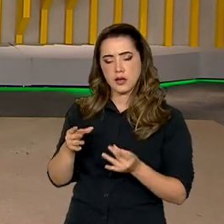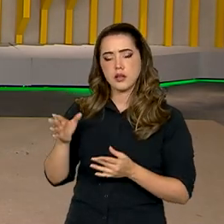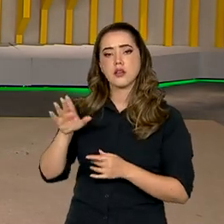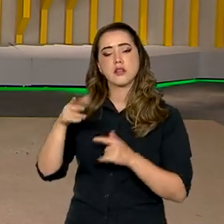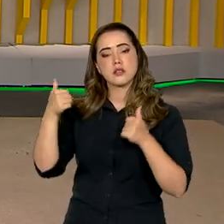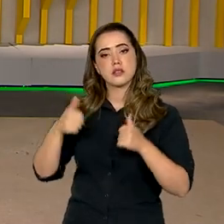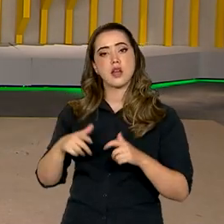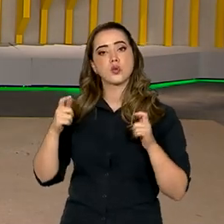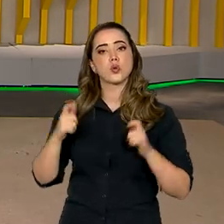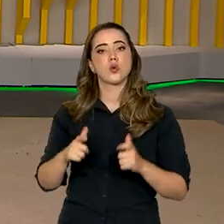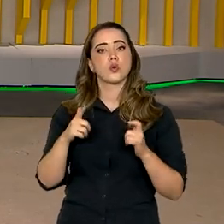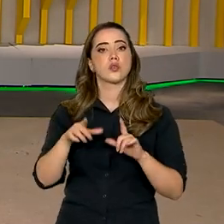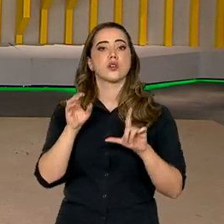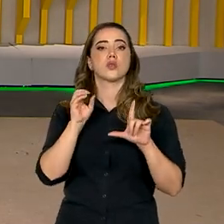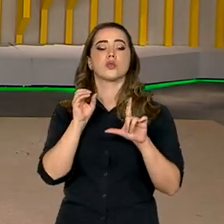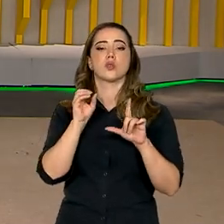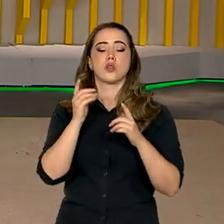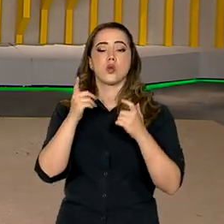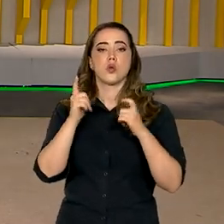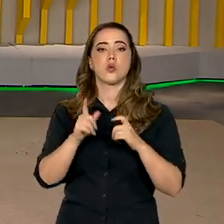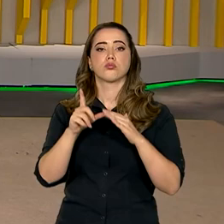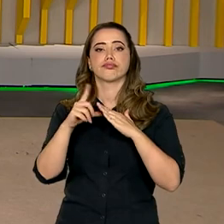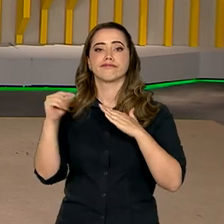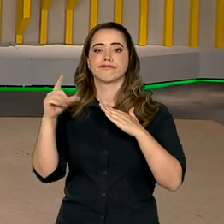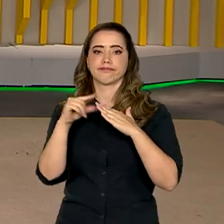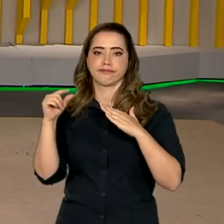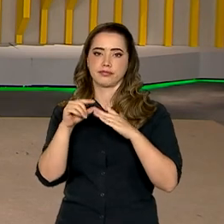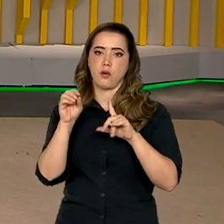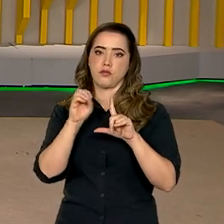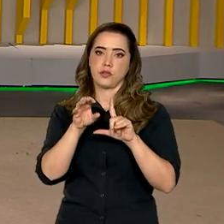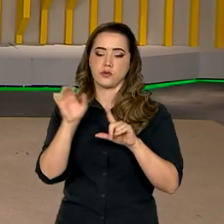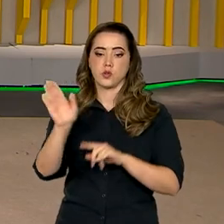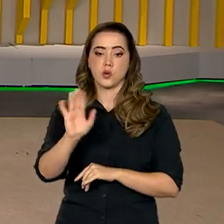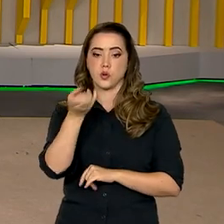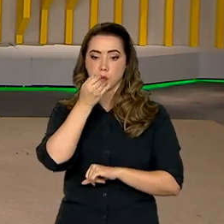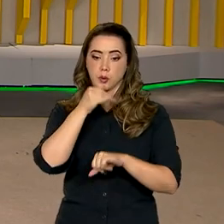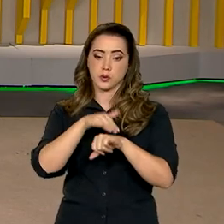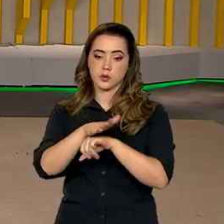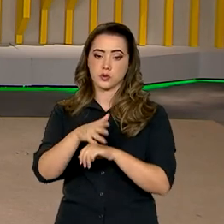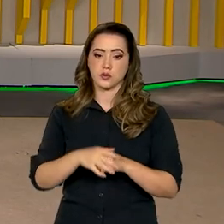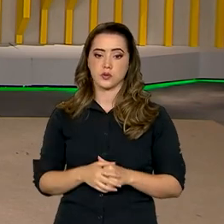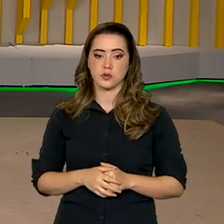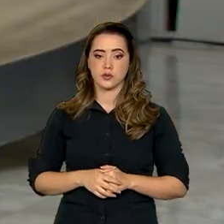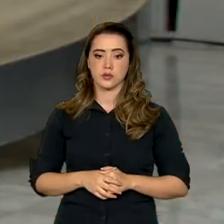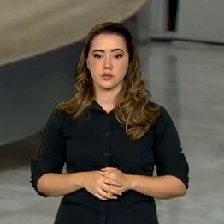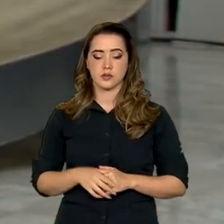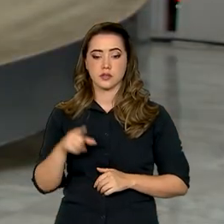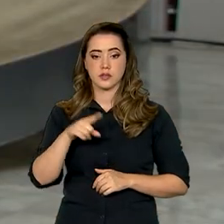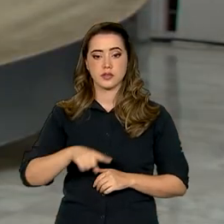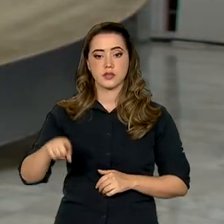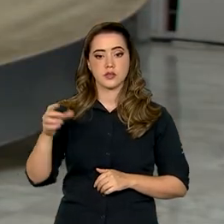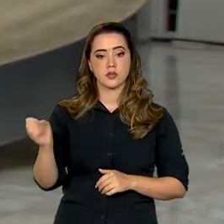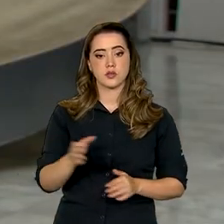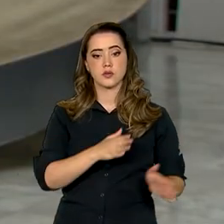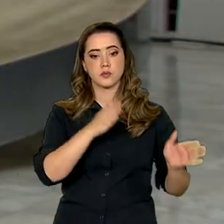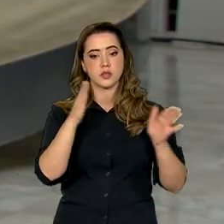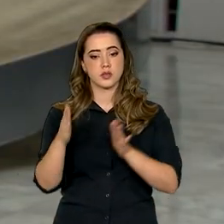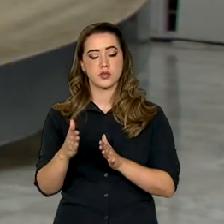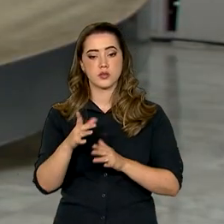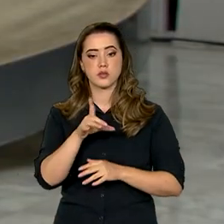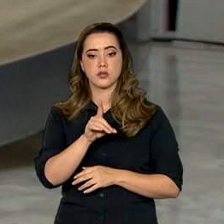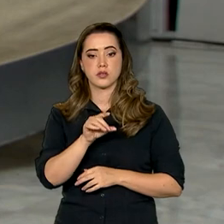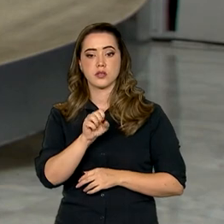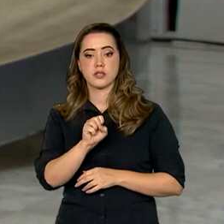que fala direto do Palácio do Planalto. Boa noite, Pablo. Nessa nova fase do programa Desenrola Brasil, que começou